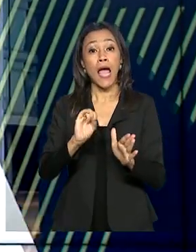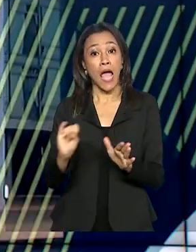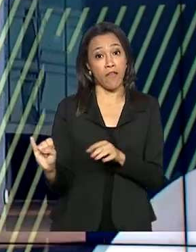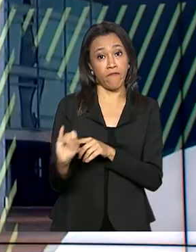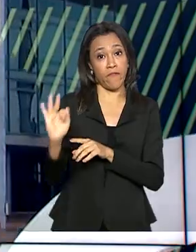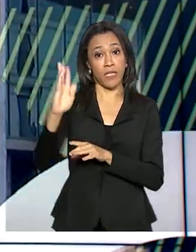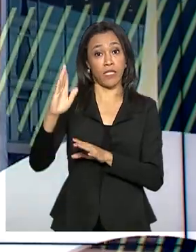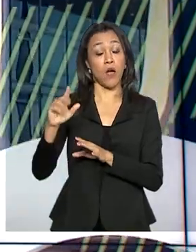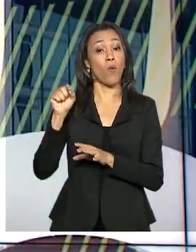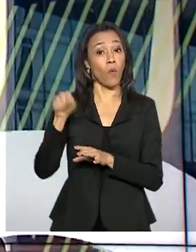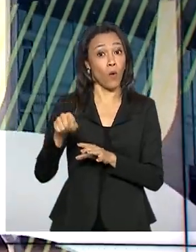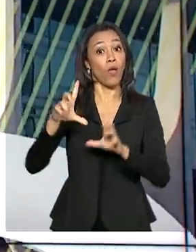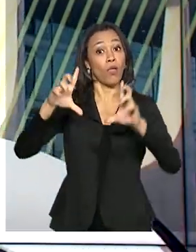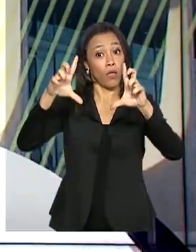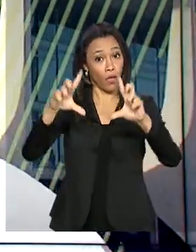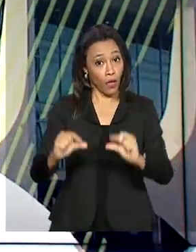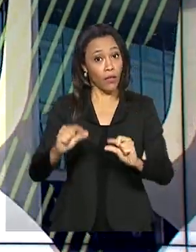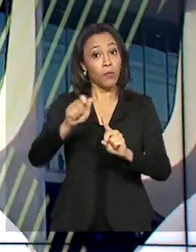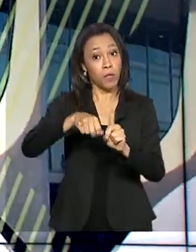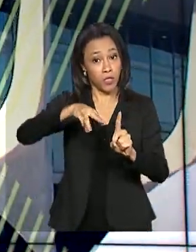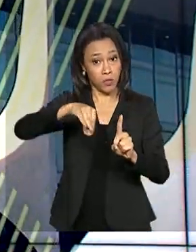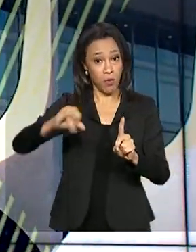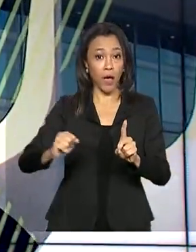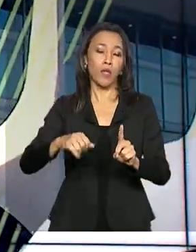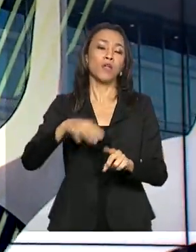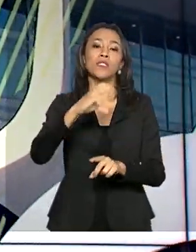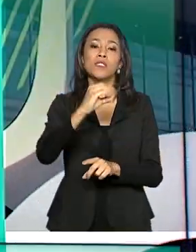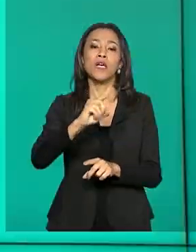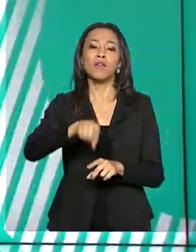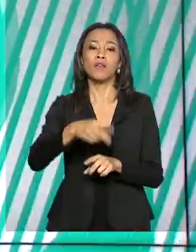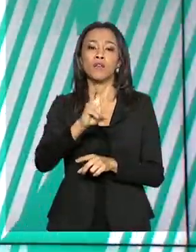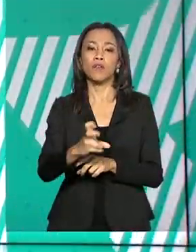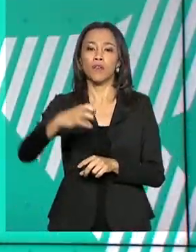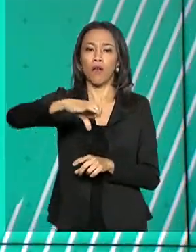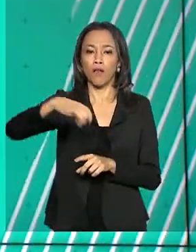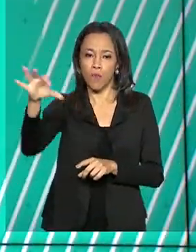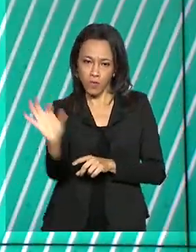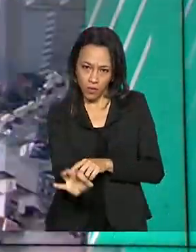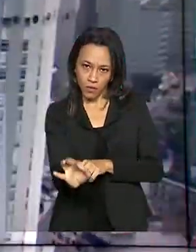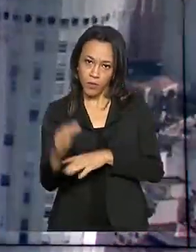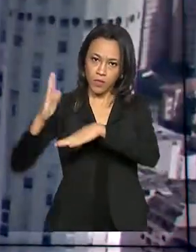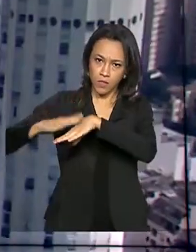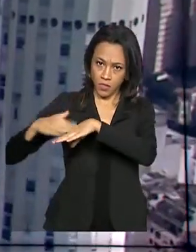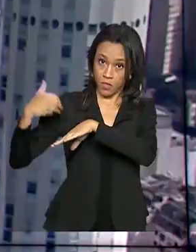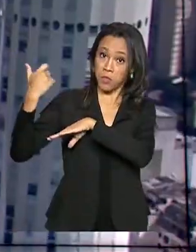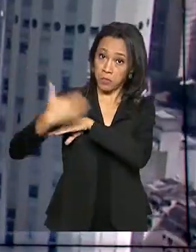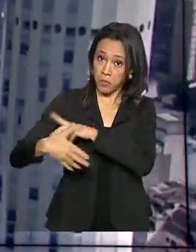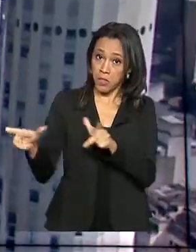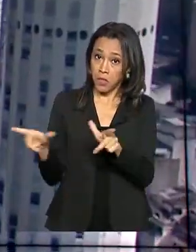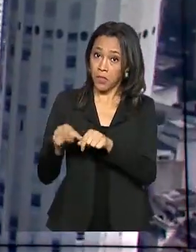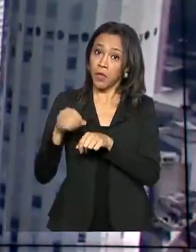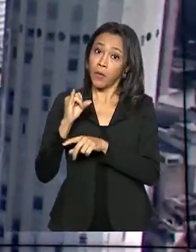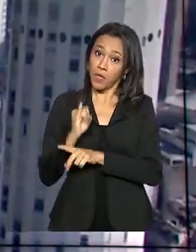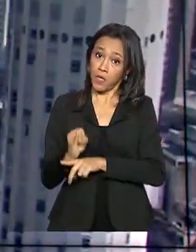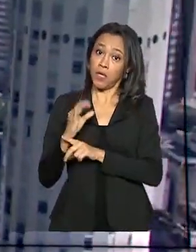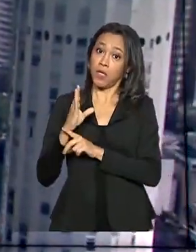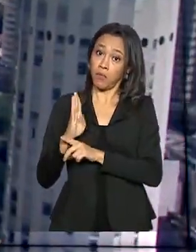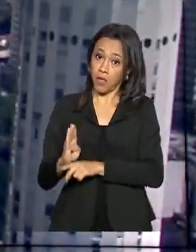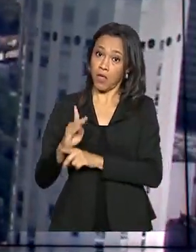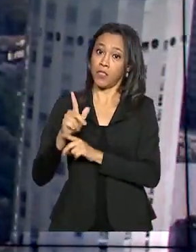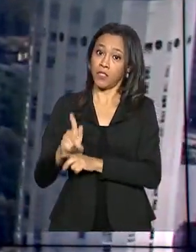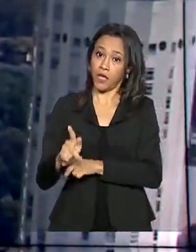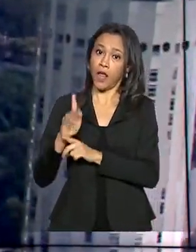em maio registrou queda de 0,59%. De acordo com o IBGE, é a maior